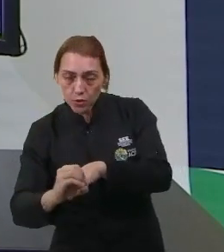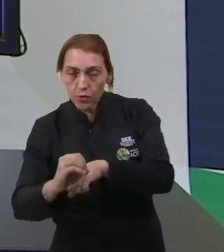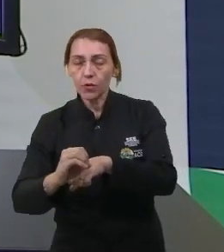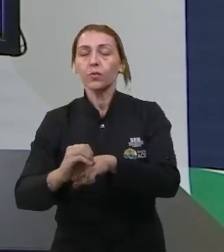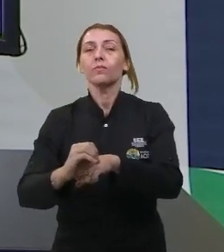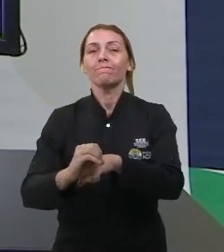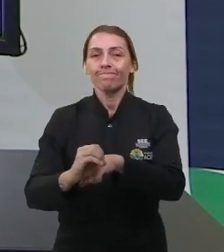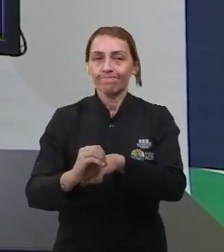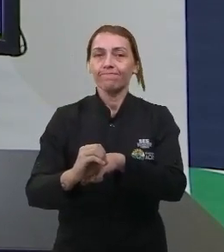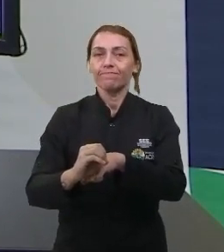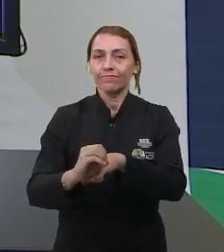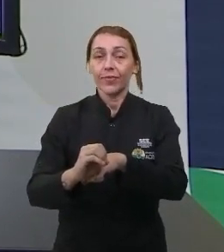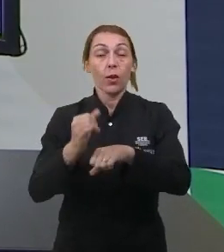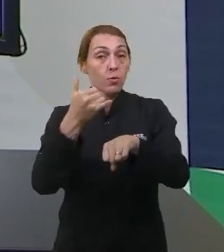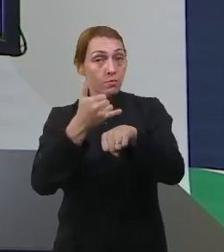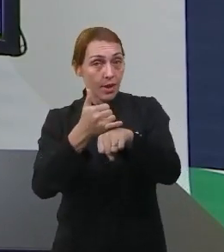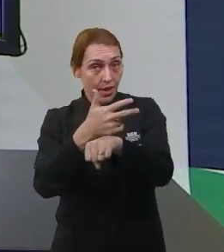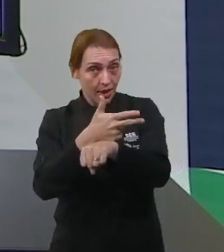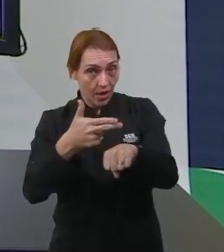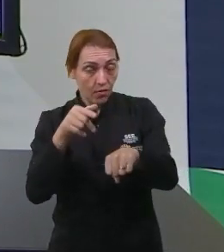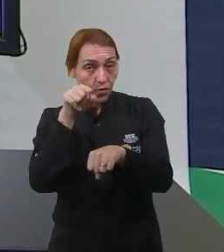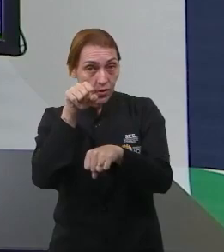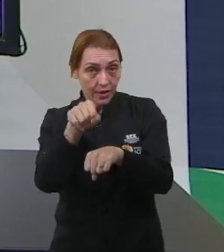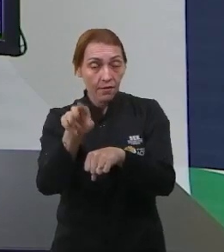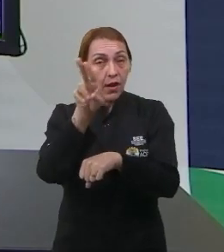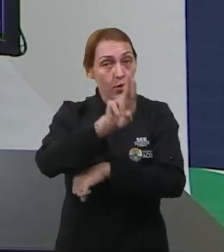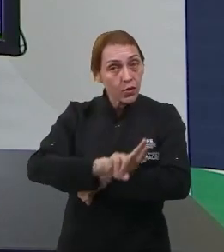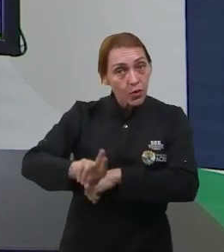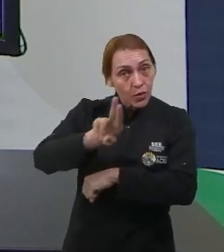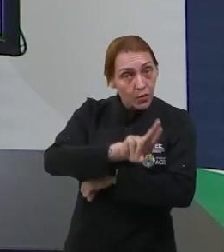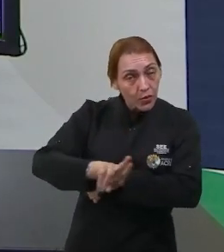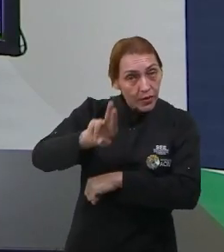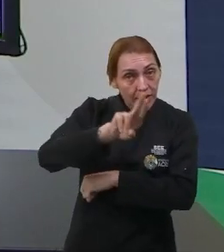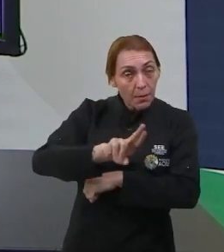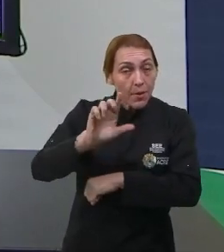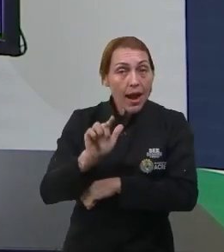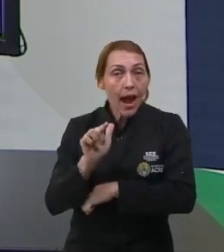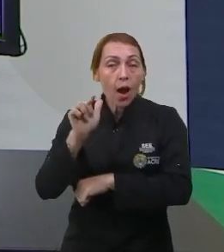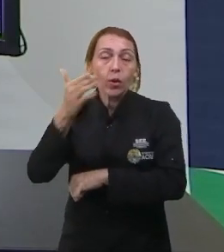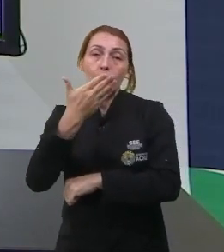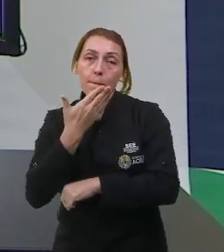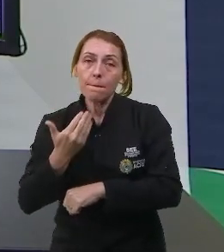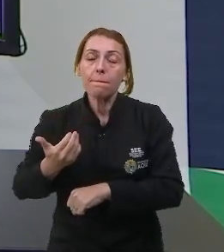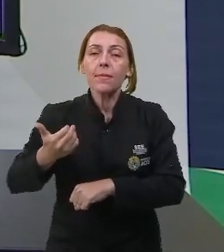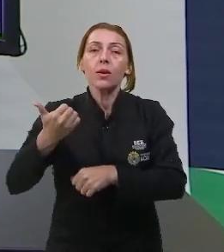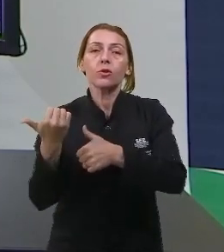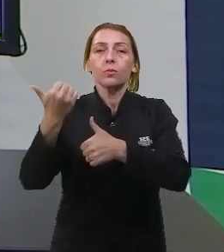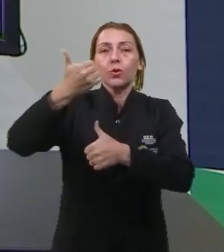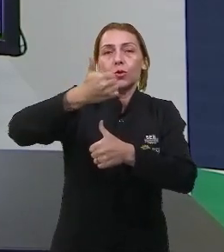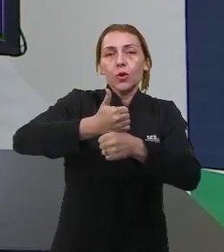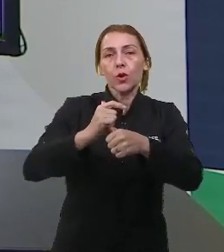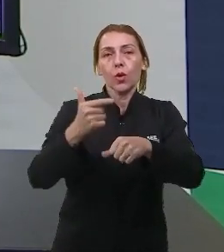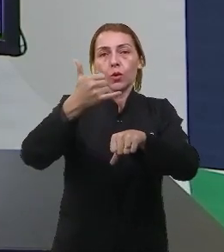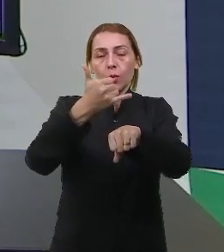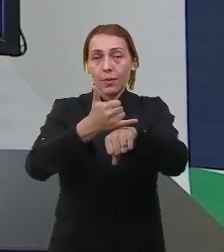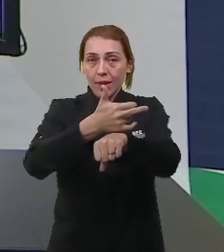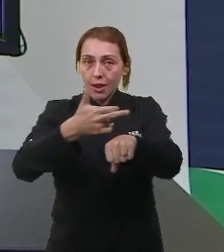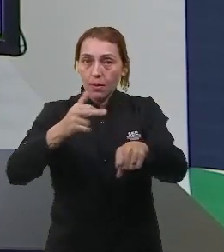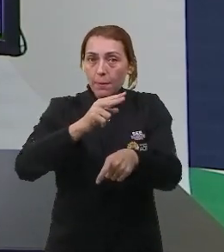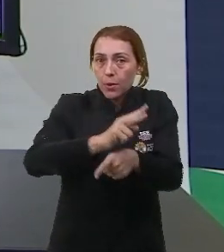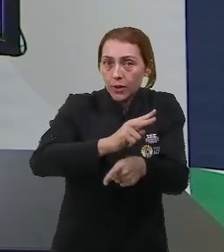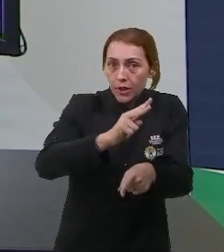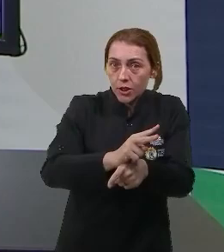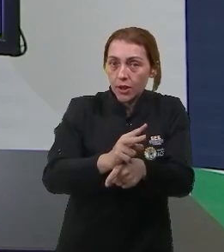sacrifício é um metal que você vai usar para oxidar no lugar de outro metal. Perfeito?